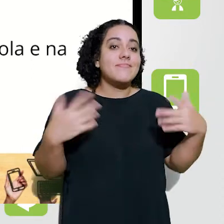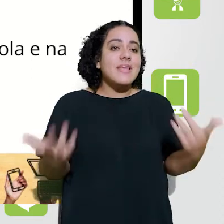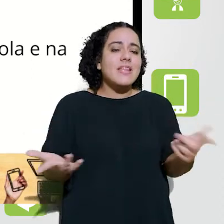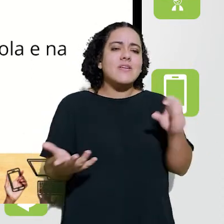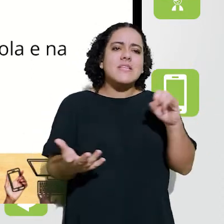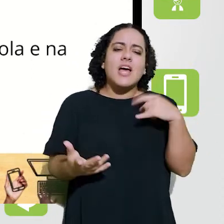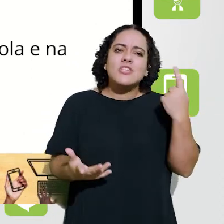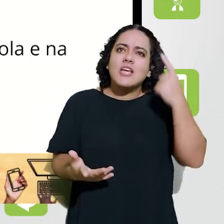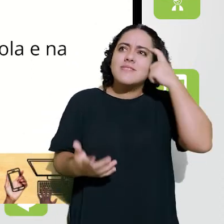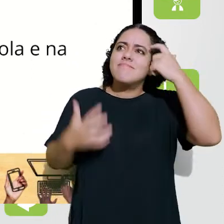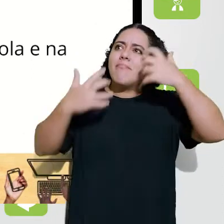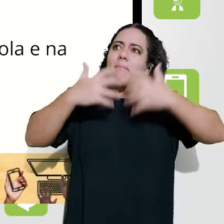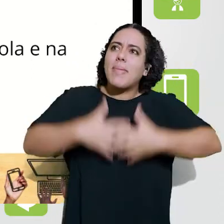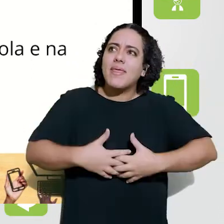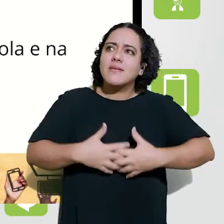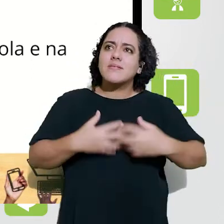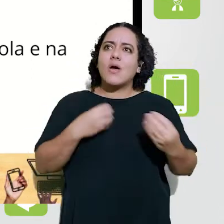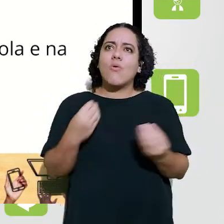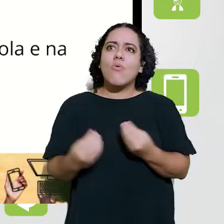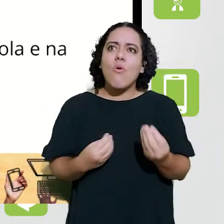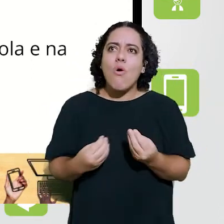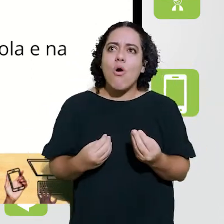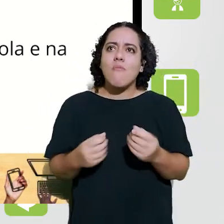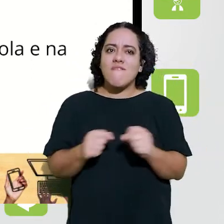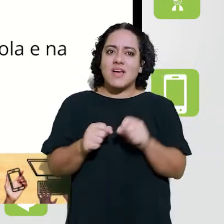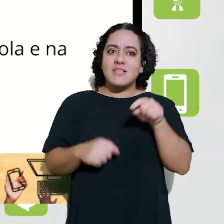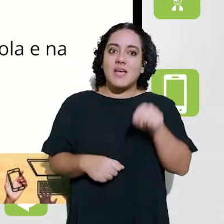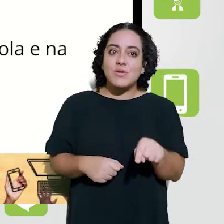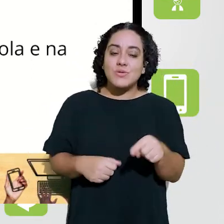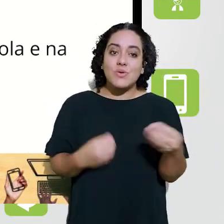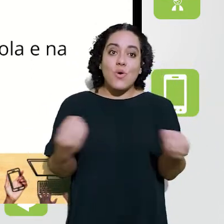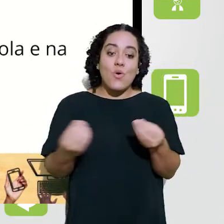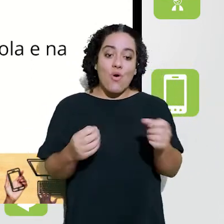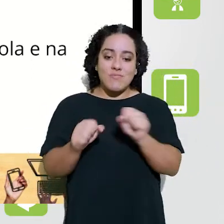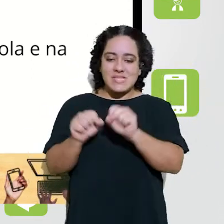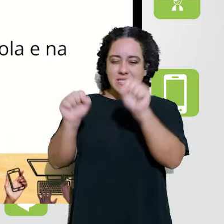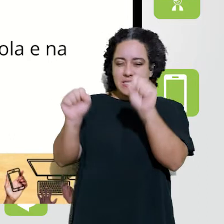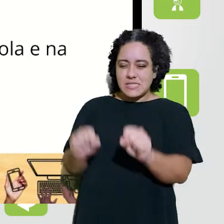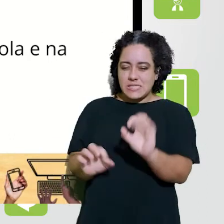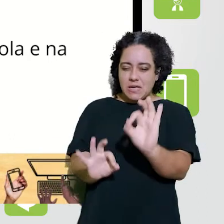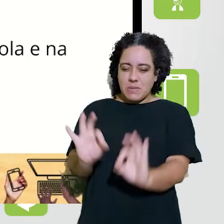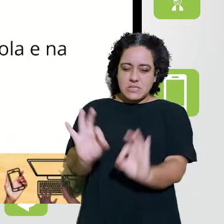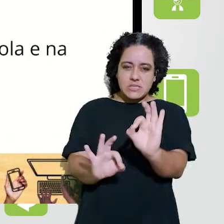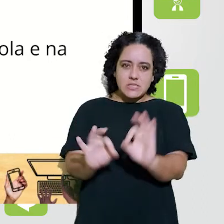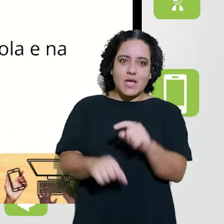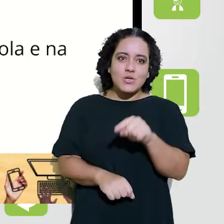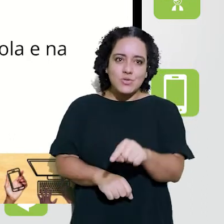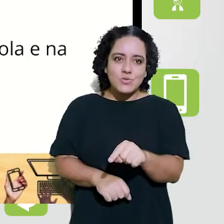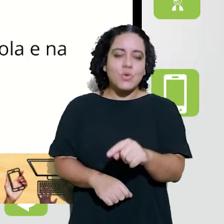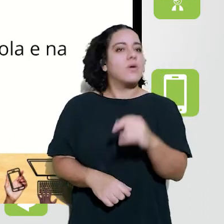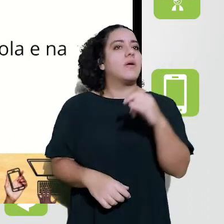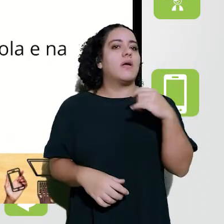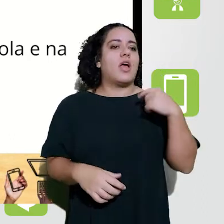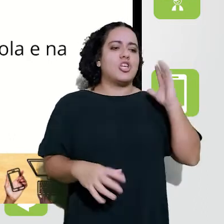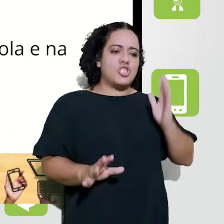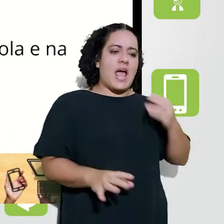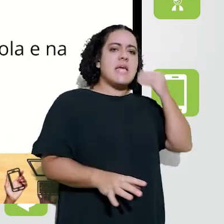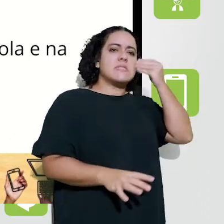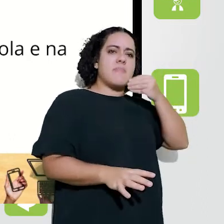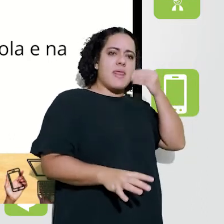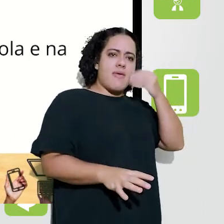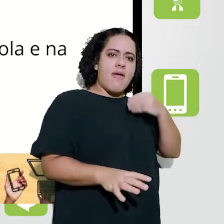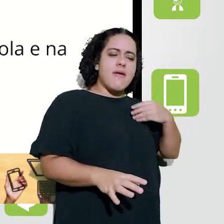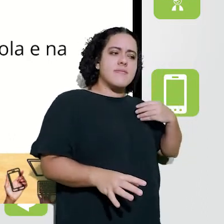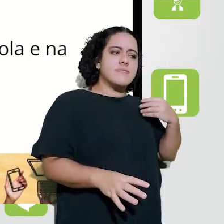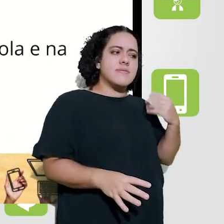sempre é assim, né? Mas se a gente para para pensar e como operacionalizar isso, como sistematizar